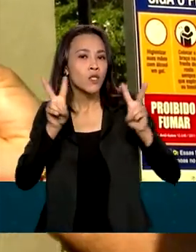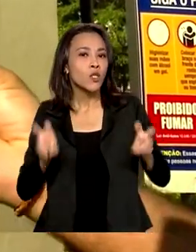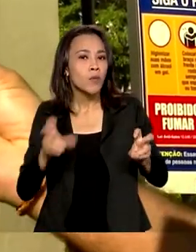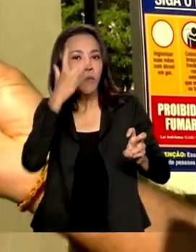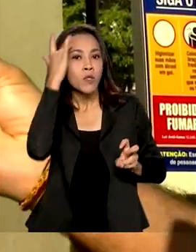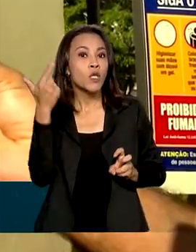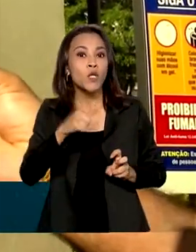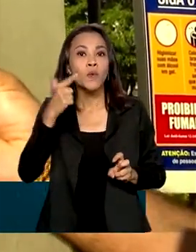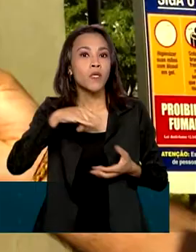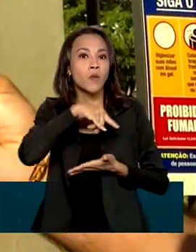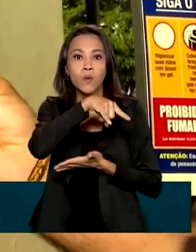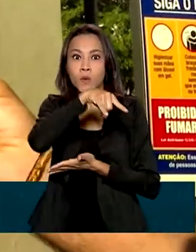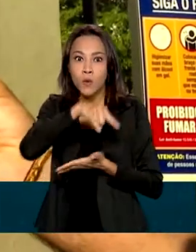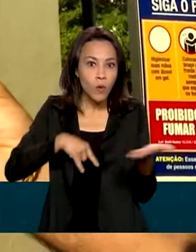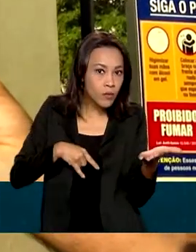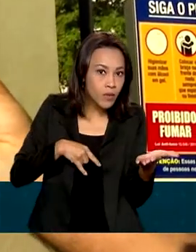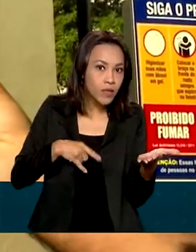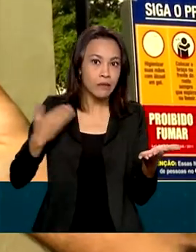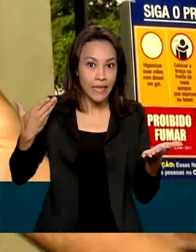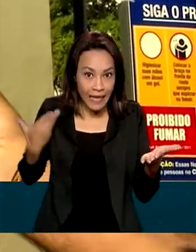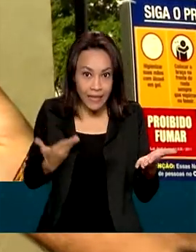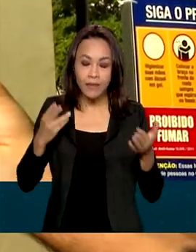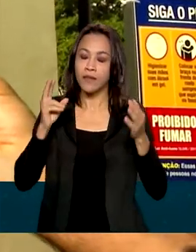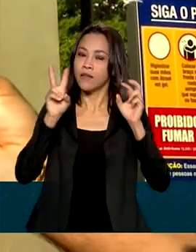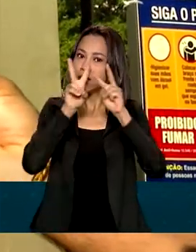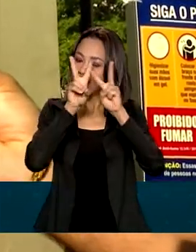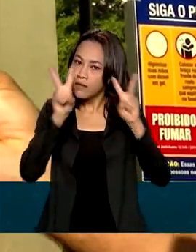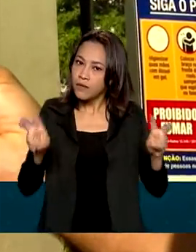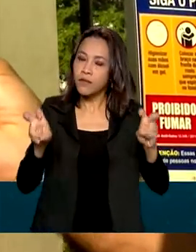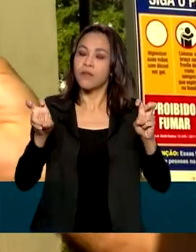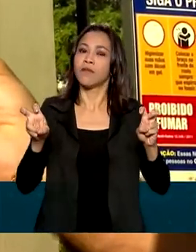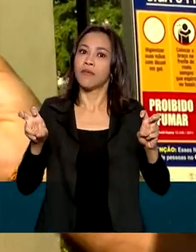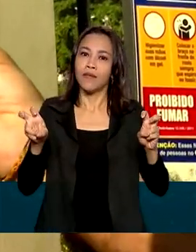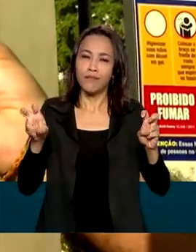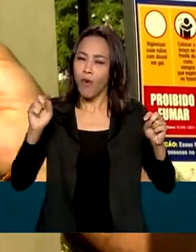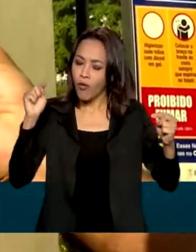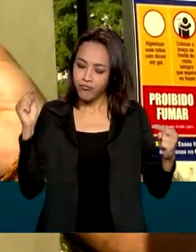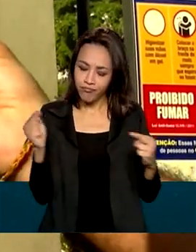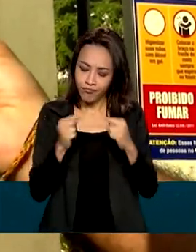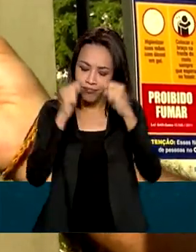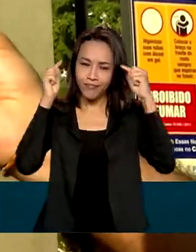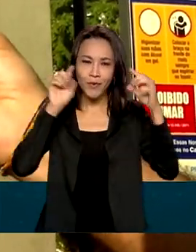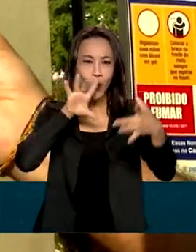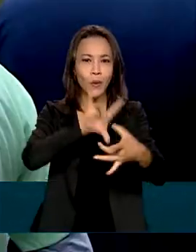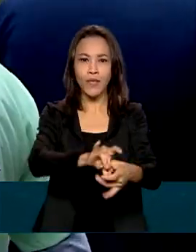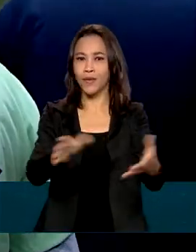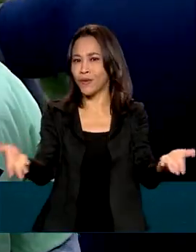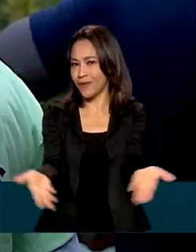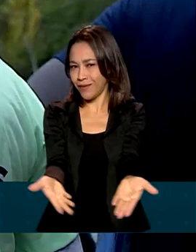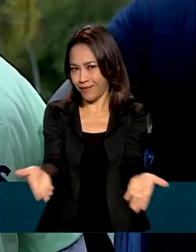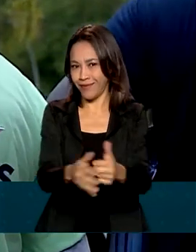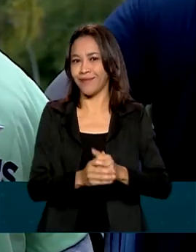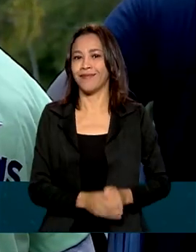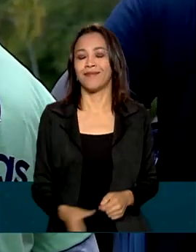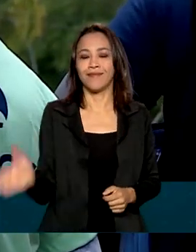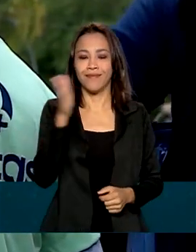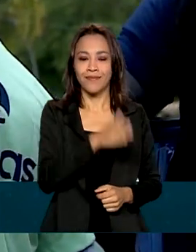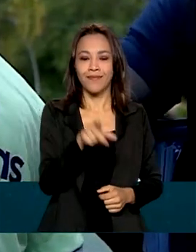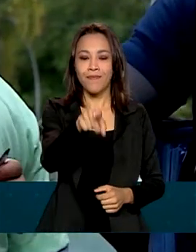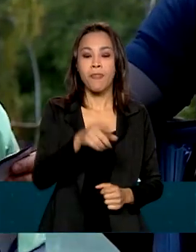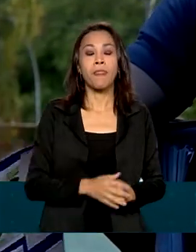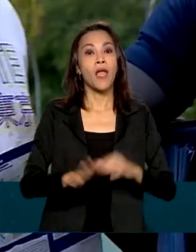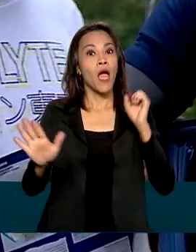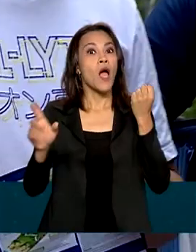documentação em dia, eu achei um tema muito... Tudo a ver com o momento que o país está passando nesse momento. A ausência de aulas